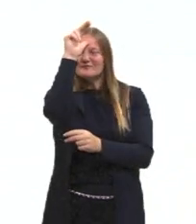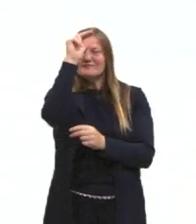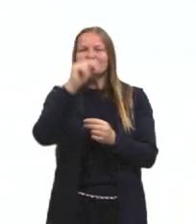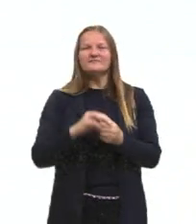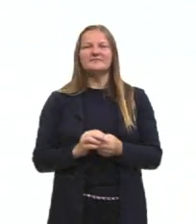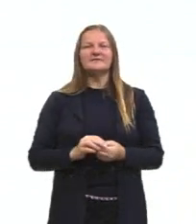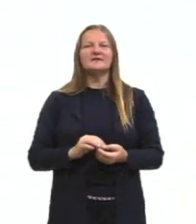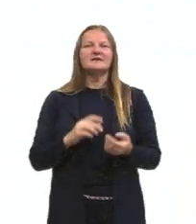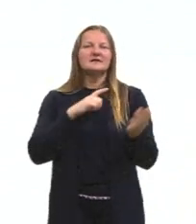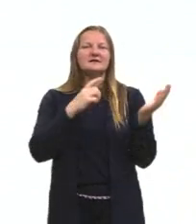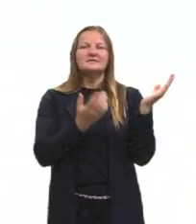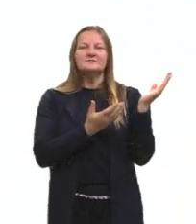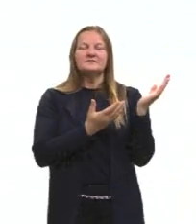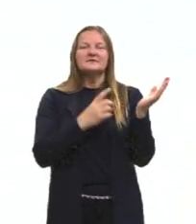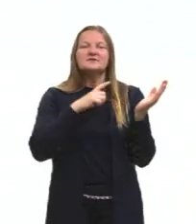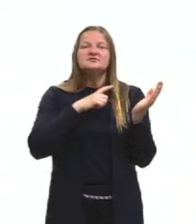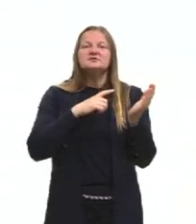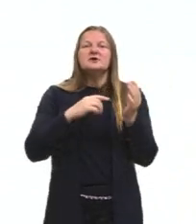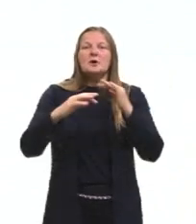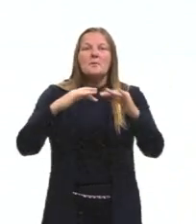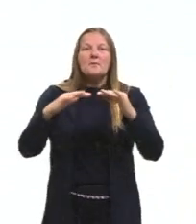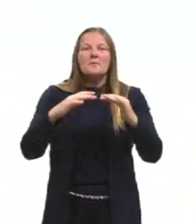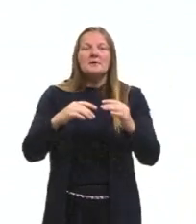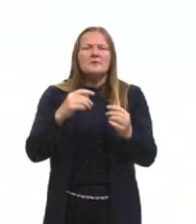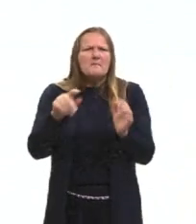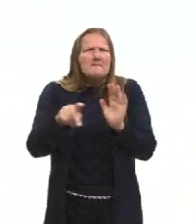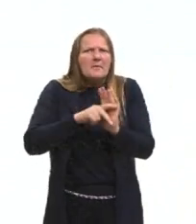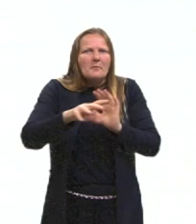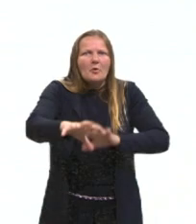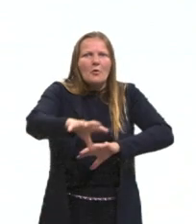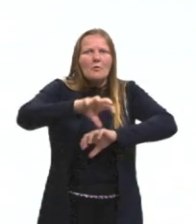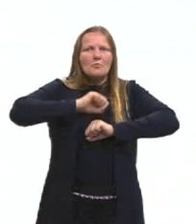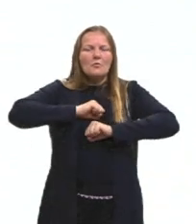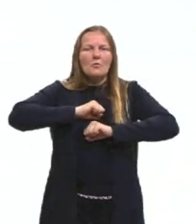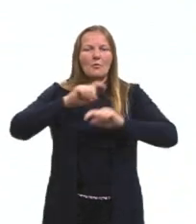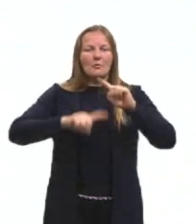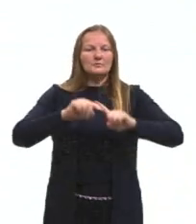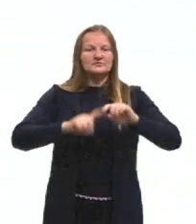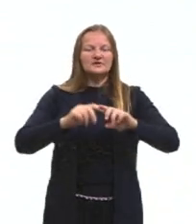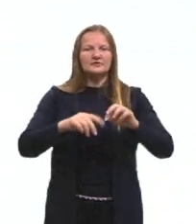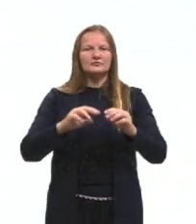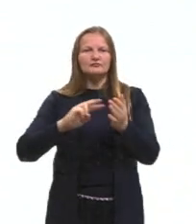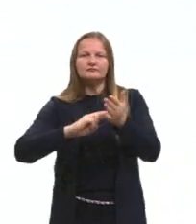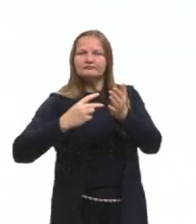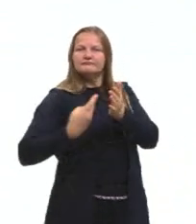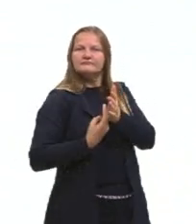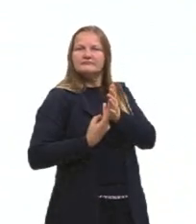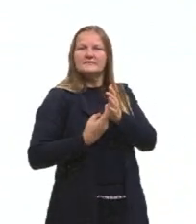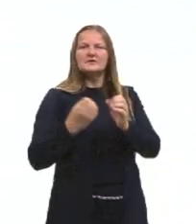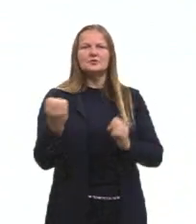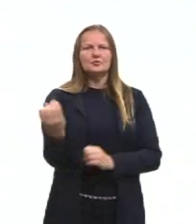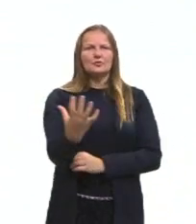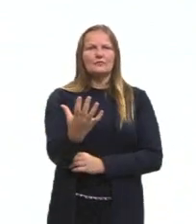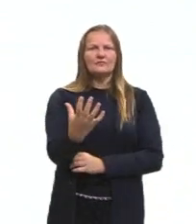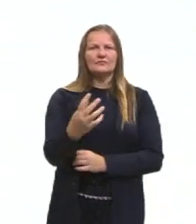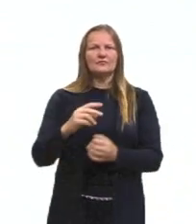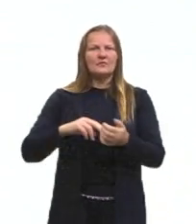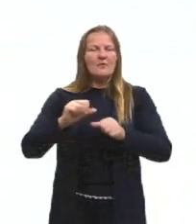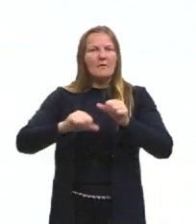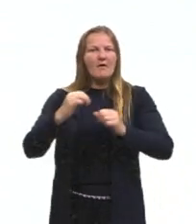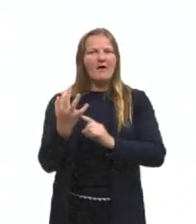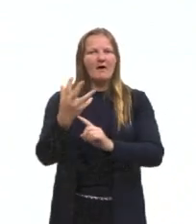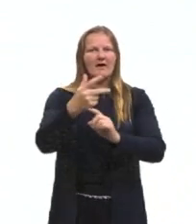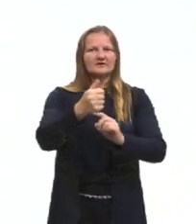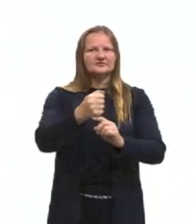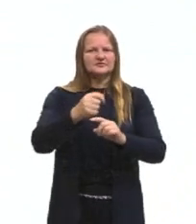Headmaid, por exemplo, que era essa apropriação de um objeto, ressignificando ele e fazendo ele virar uma obra de